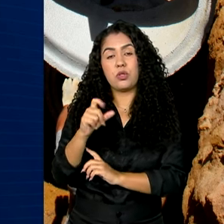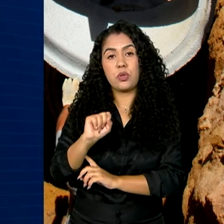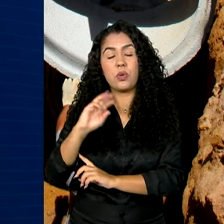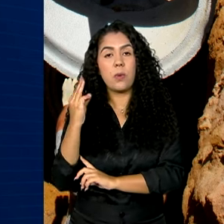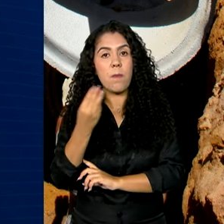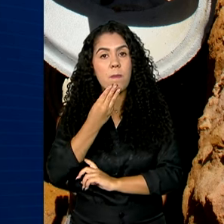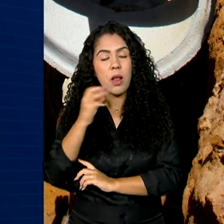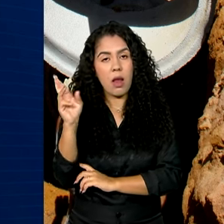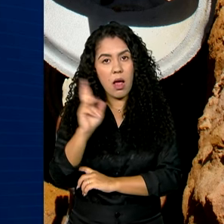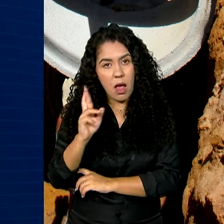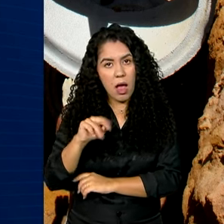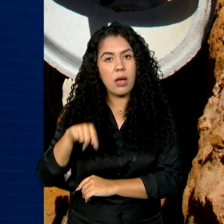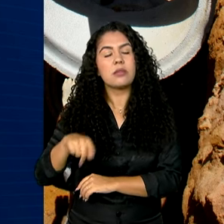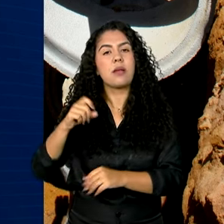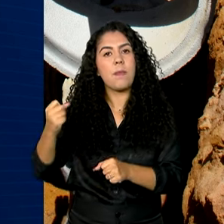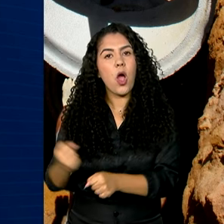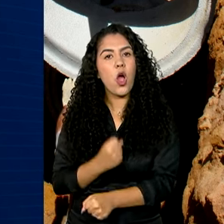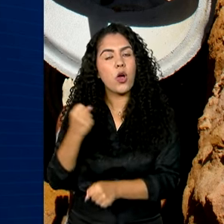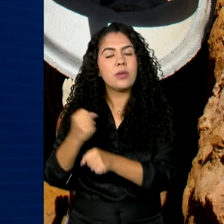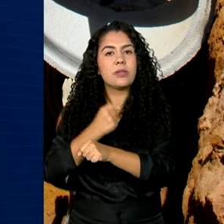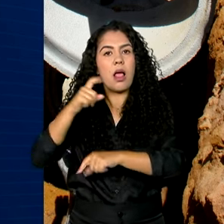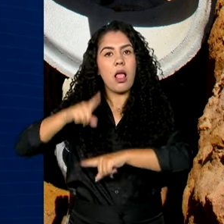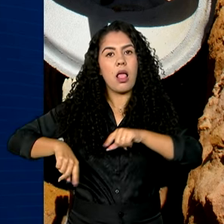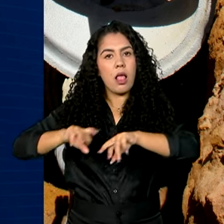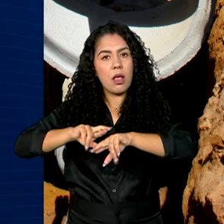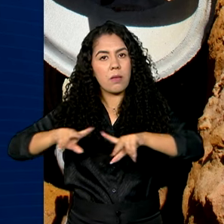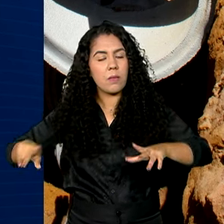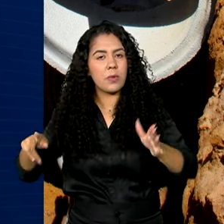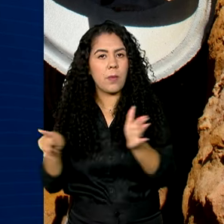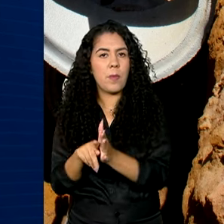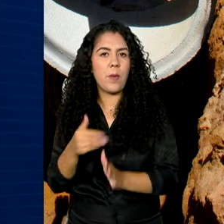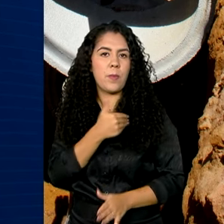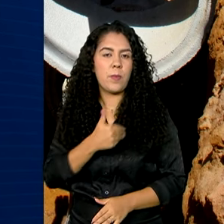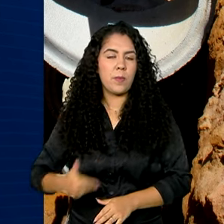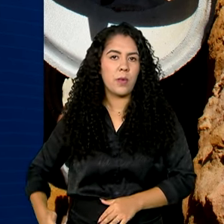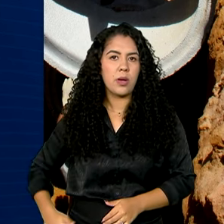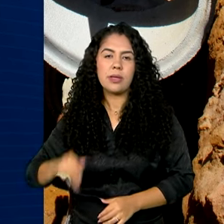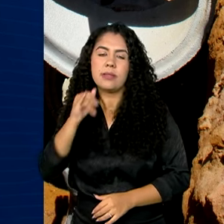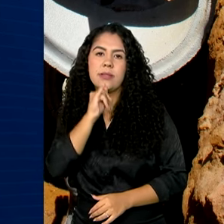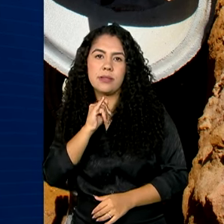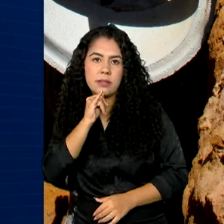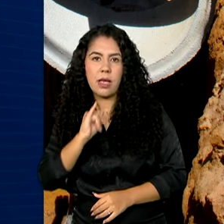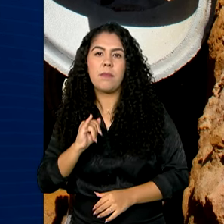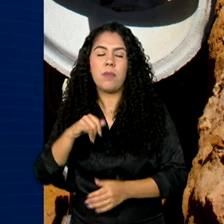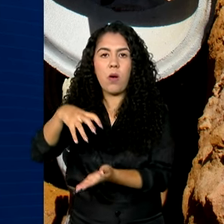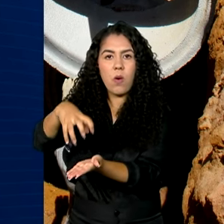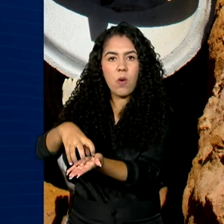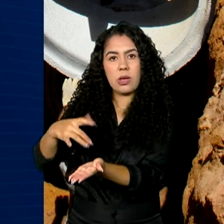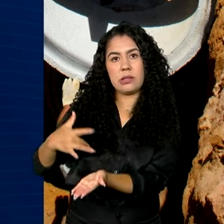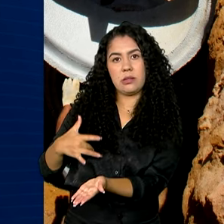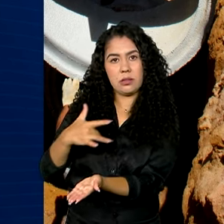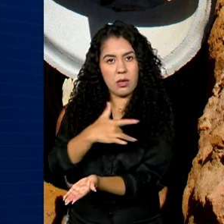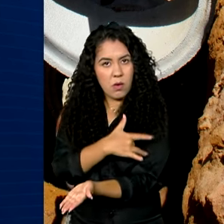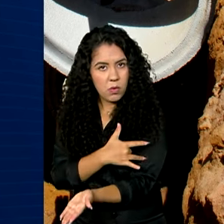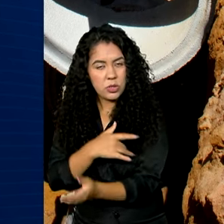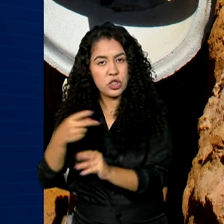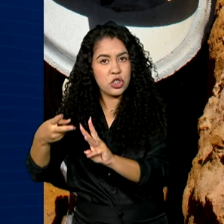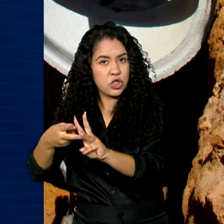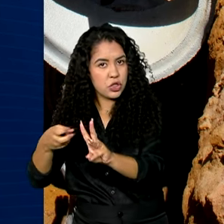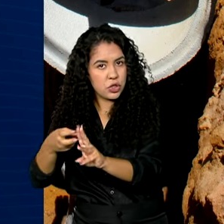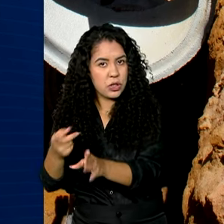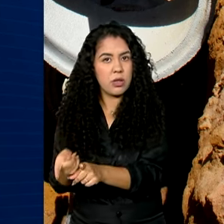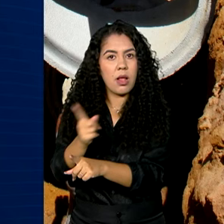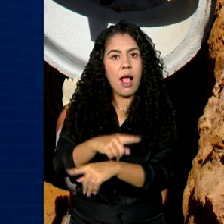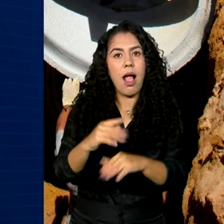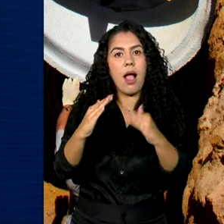ser empregados na construção de equipamentos públicos, comunidades básicas de saúde indígena, casas da